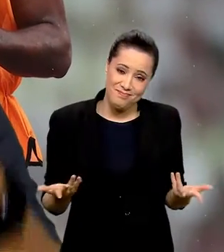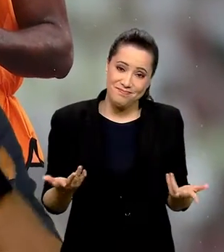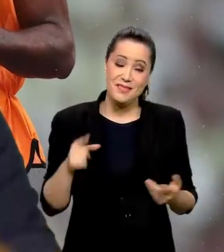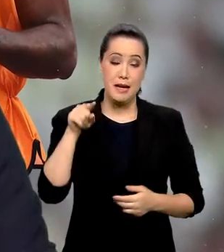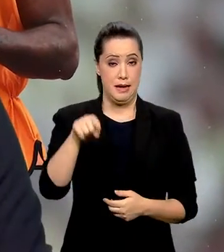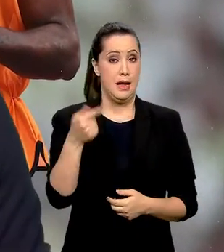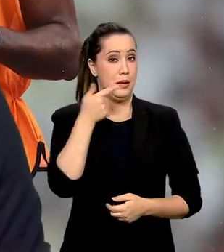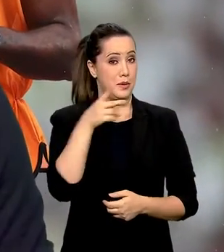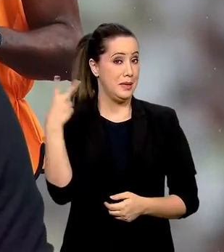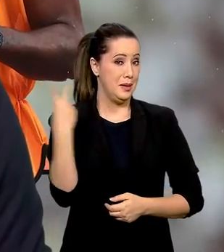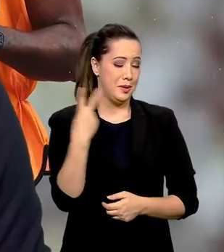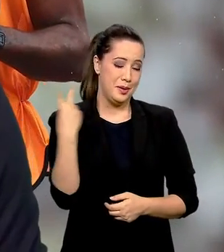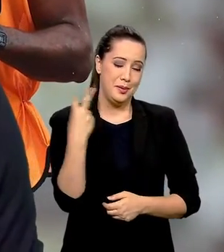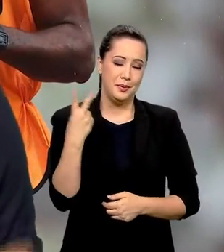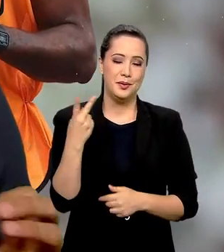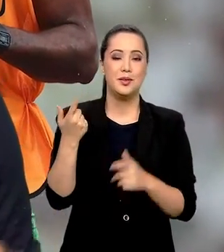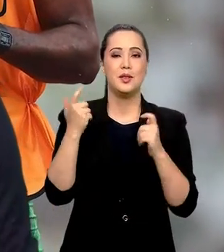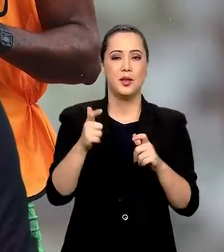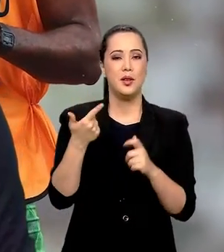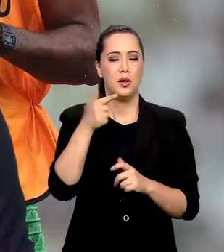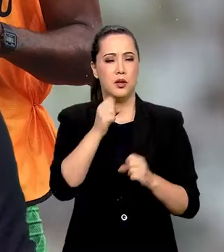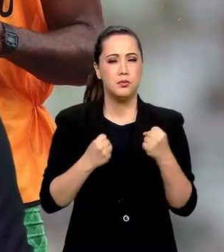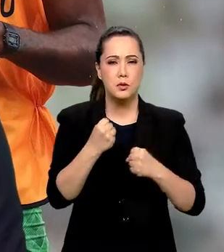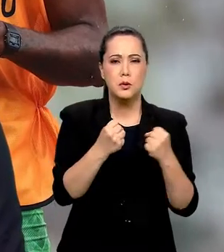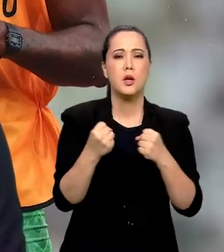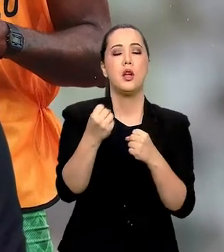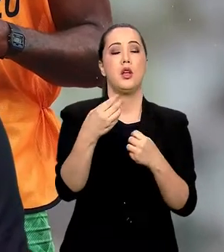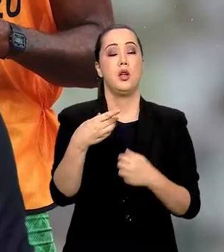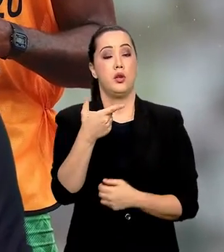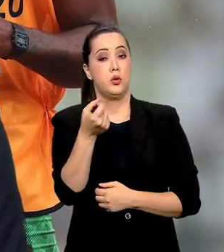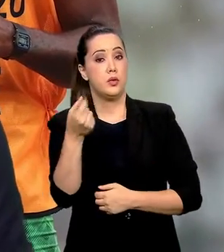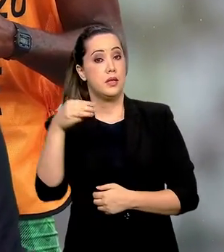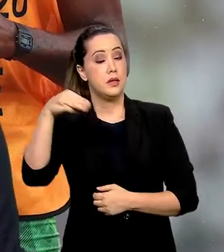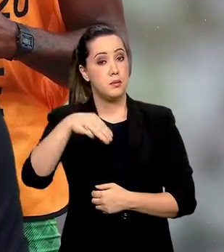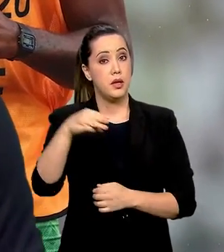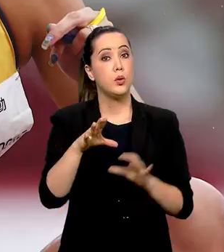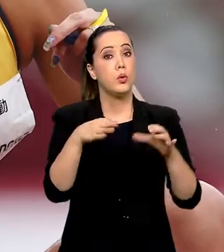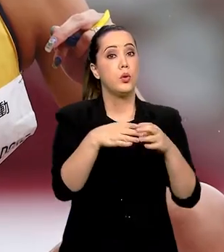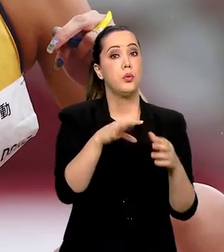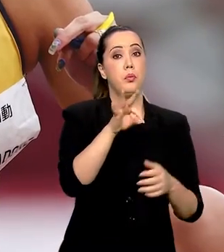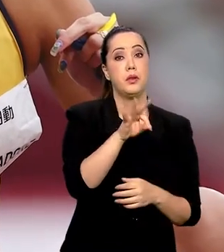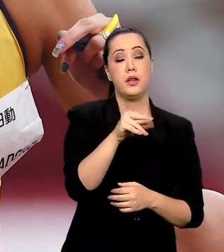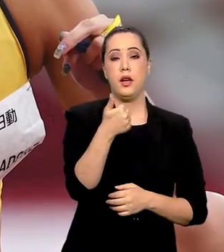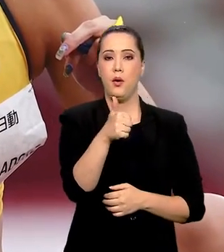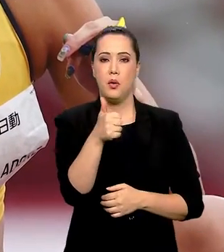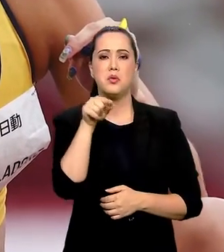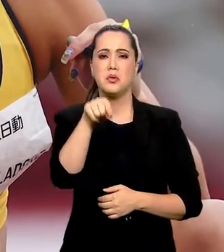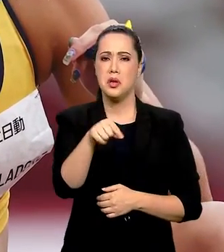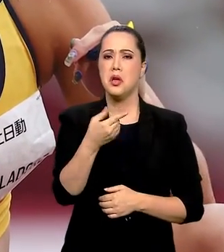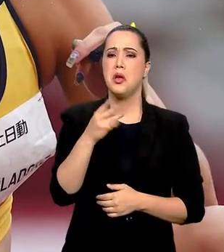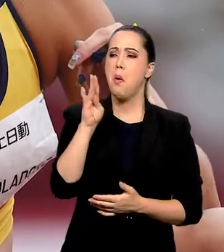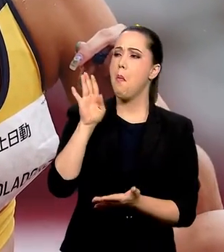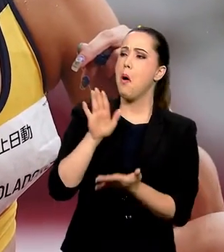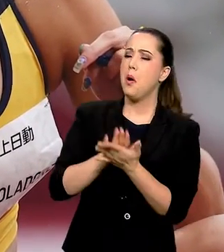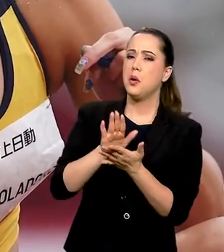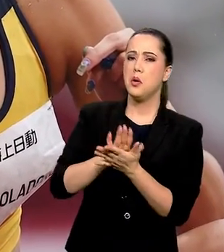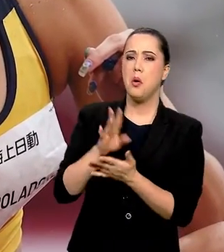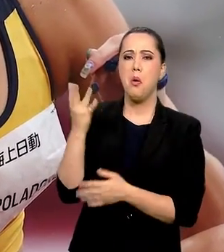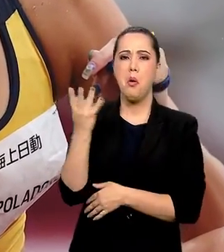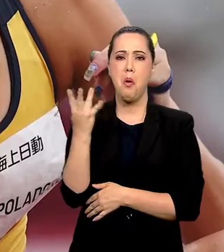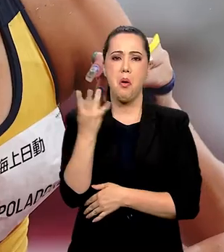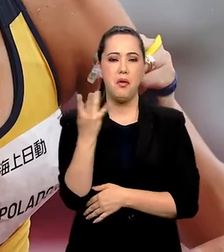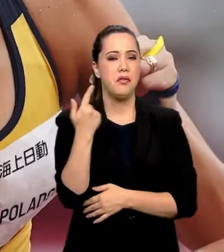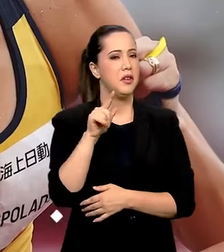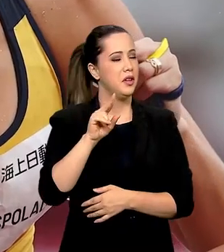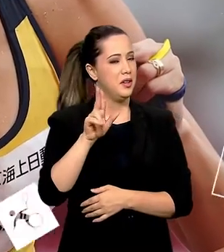e se classificou para a final dos 200 metros da classe T11. Tá aí uma noiva que provavelmente